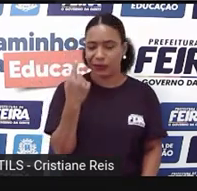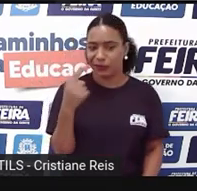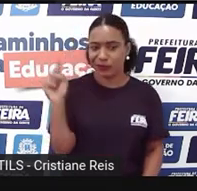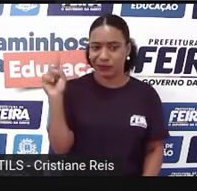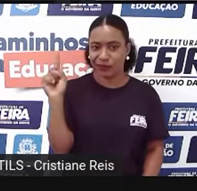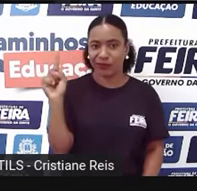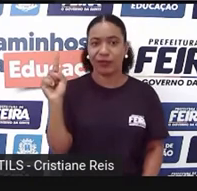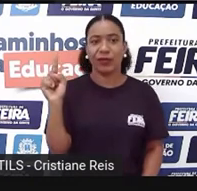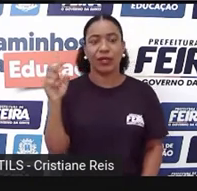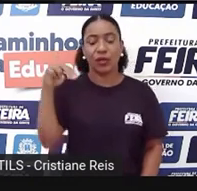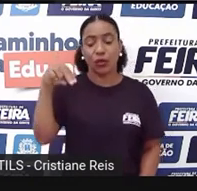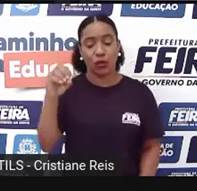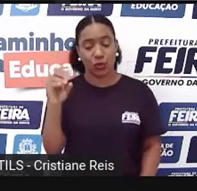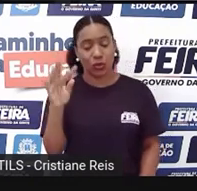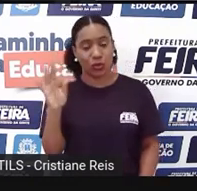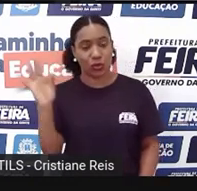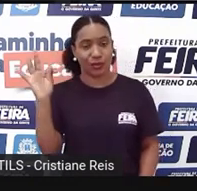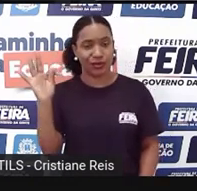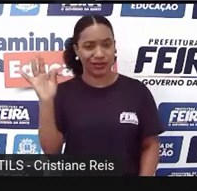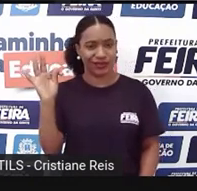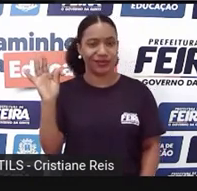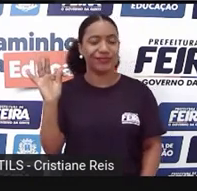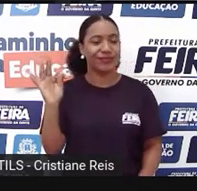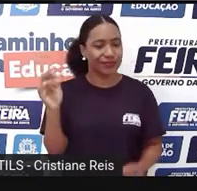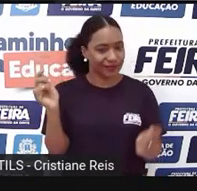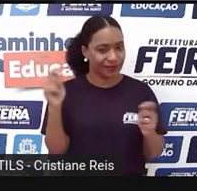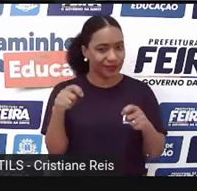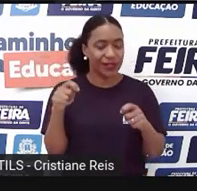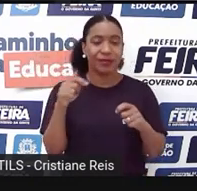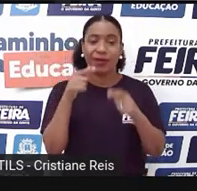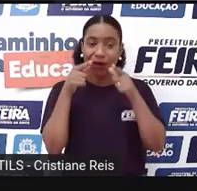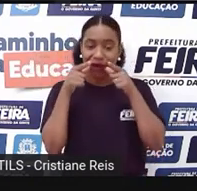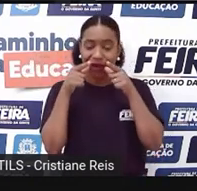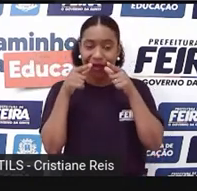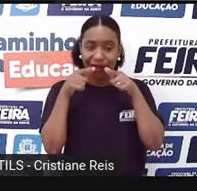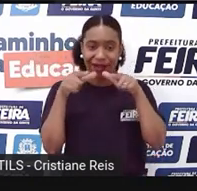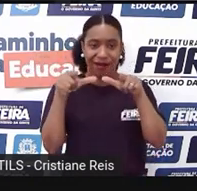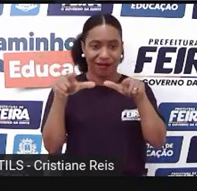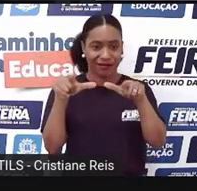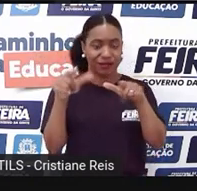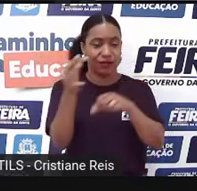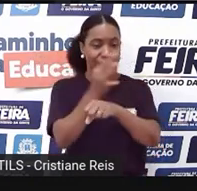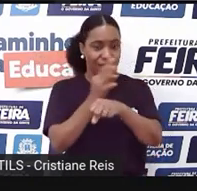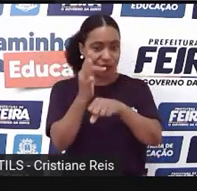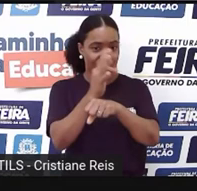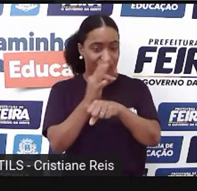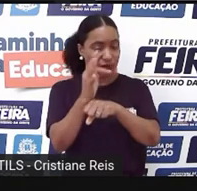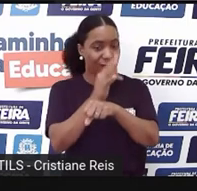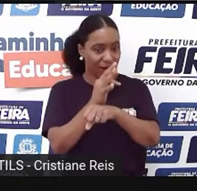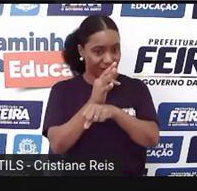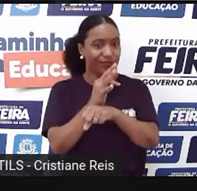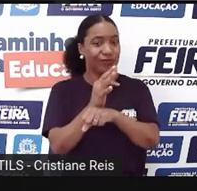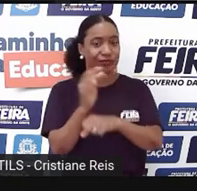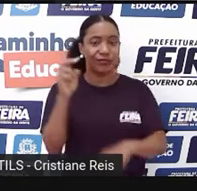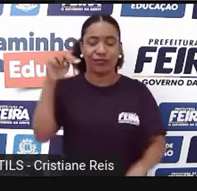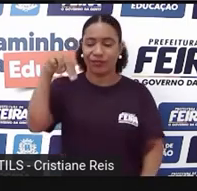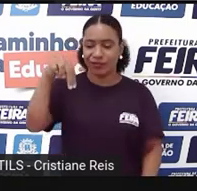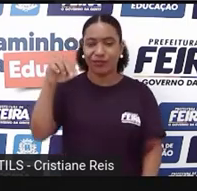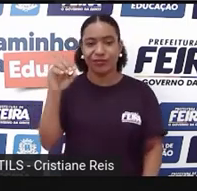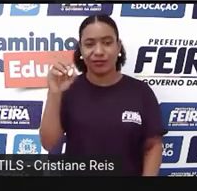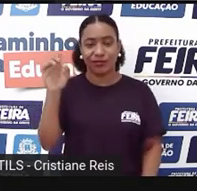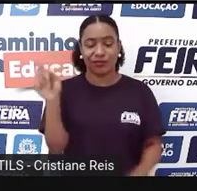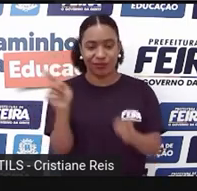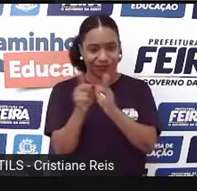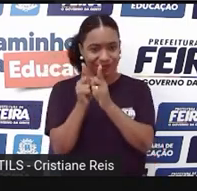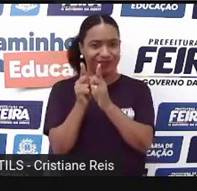Da ação O eu not Para o inglês Formal O want Para o inglês Informal Que